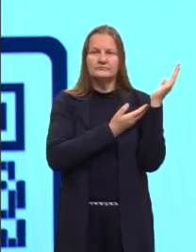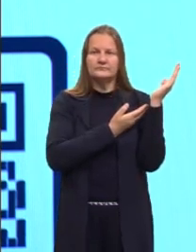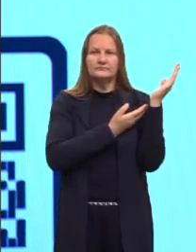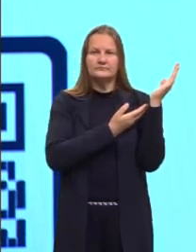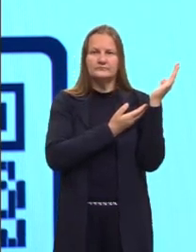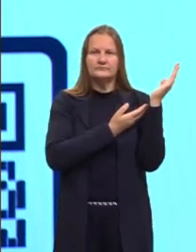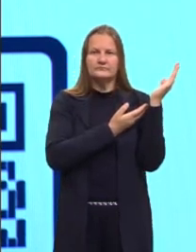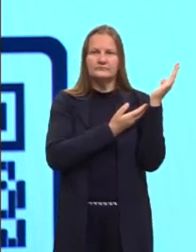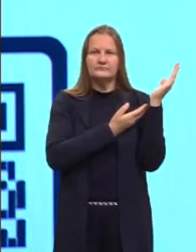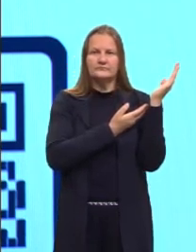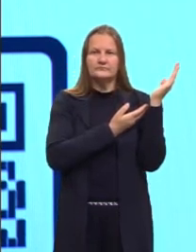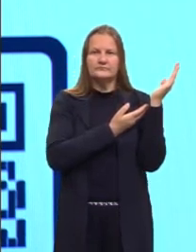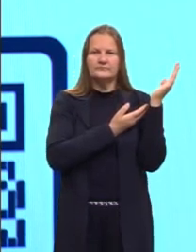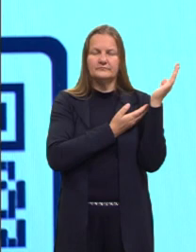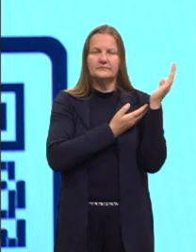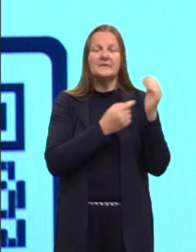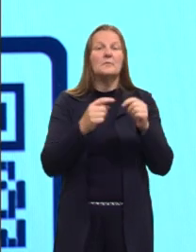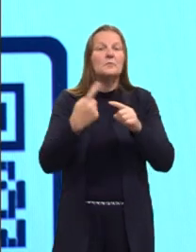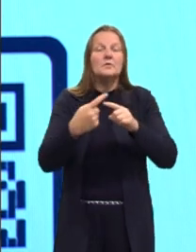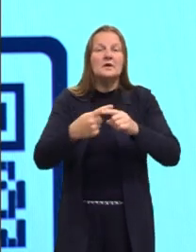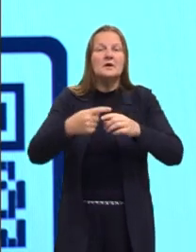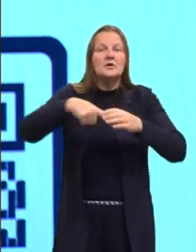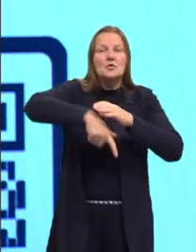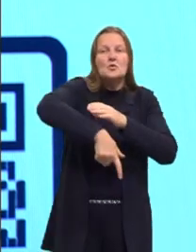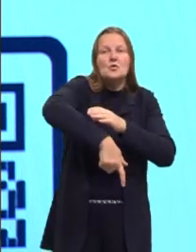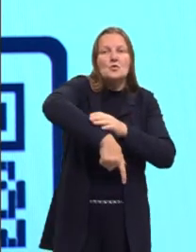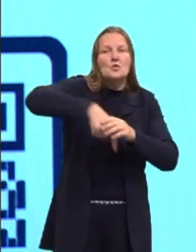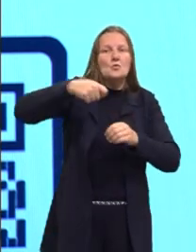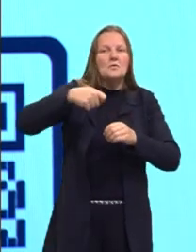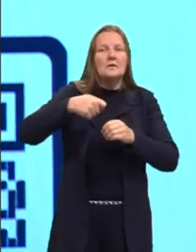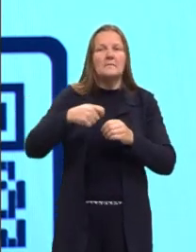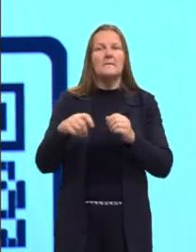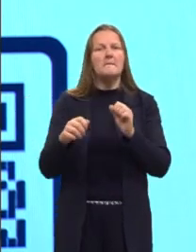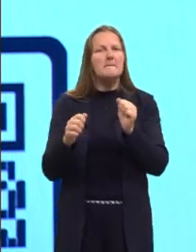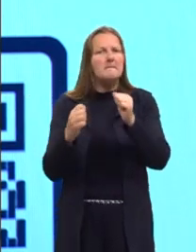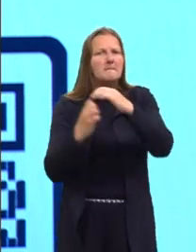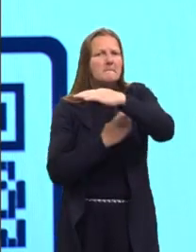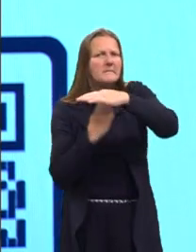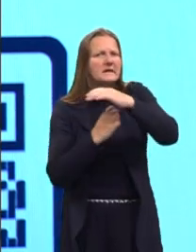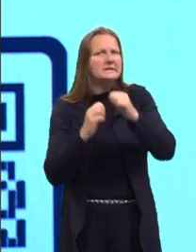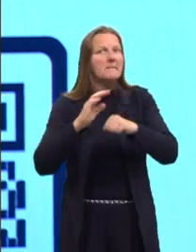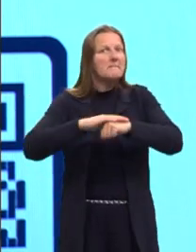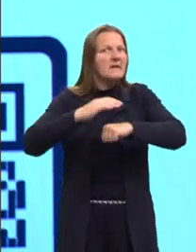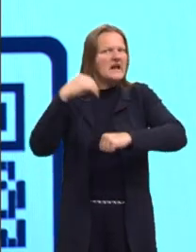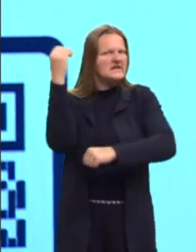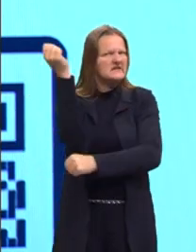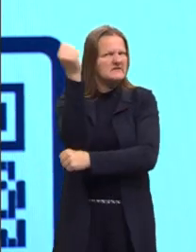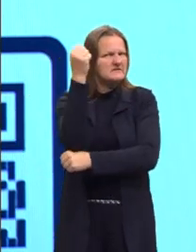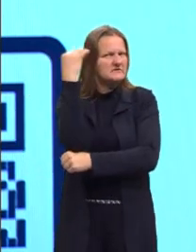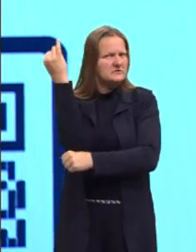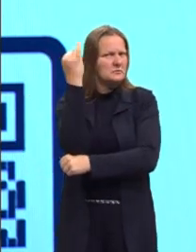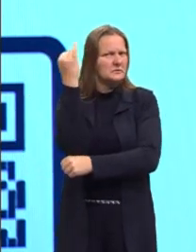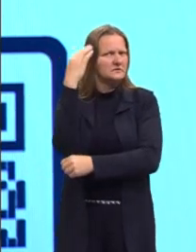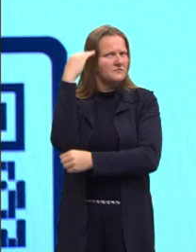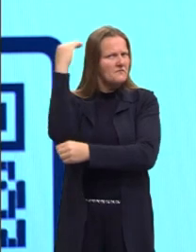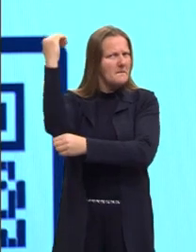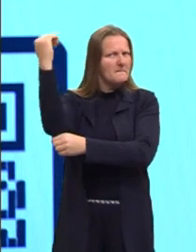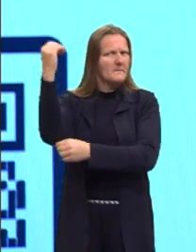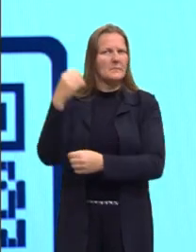de retirada desse petróleo, e deixavam para o país poucas